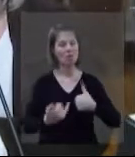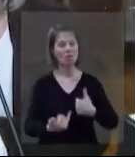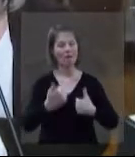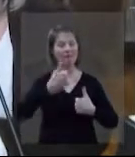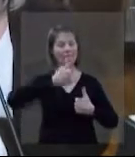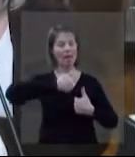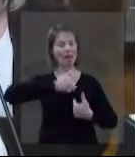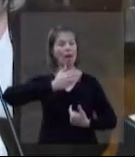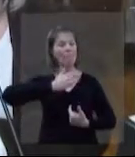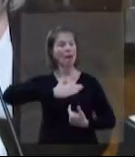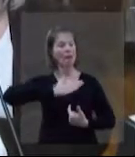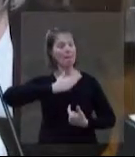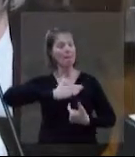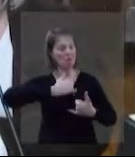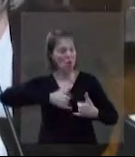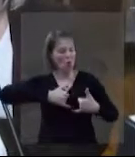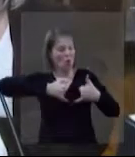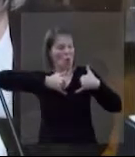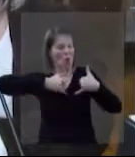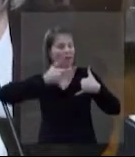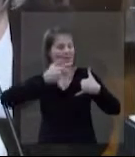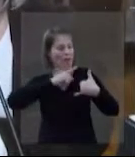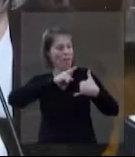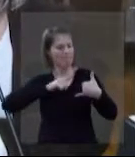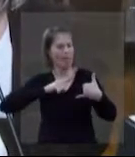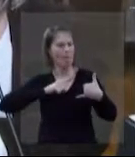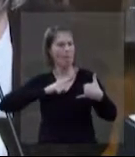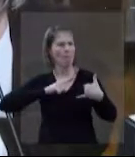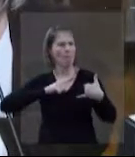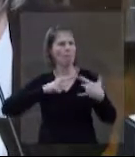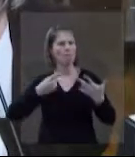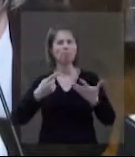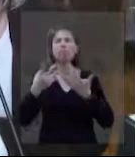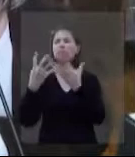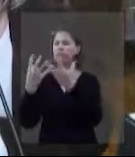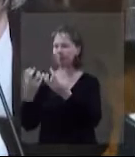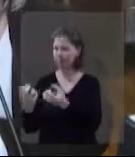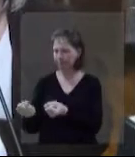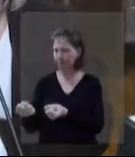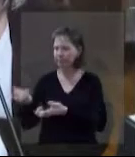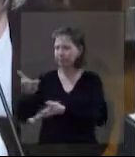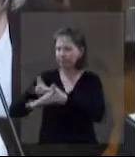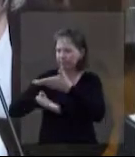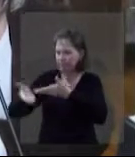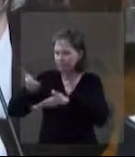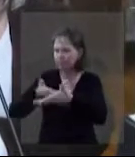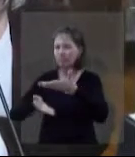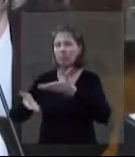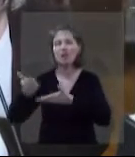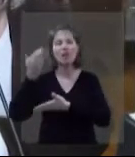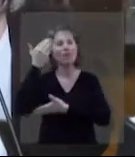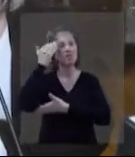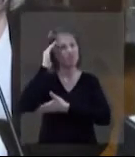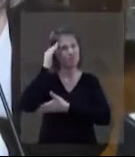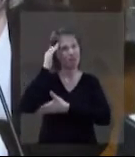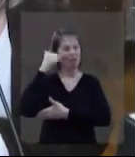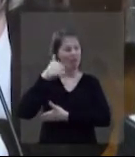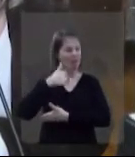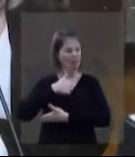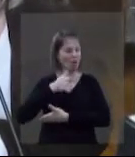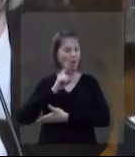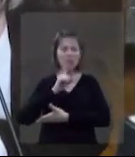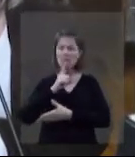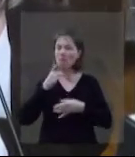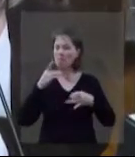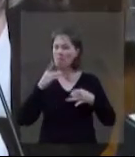não para mim mesmo. Para o meu orgulho. Dizer não é importante. Eu tenho que reconhecer. Eu não estou dando conta.